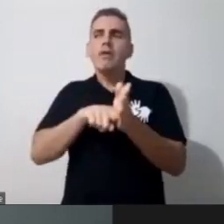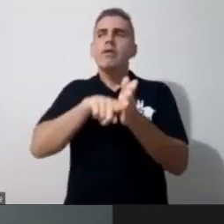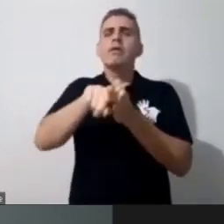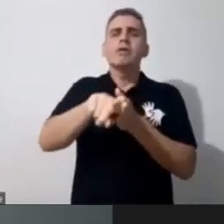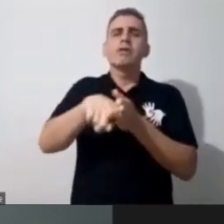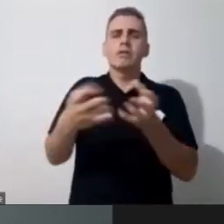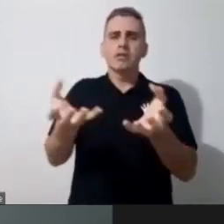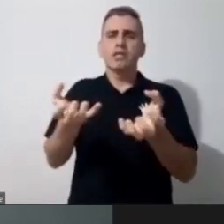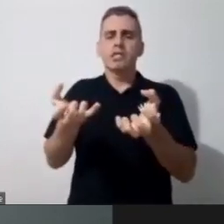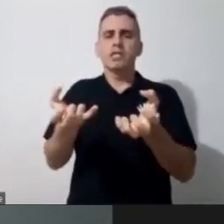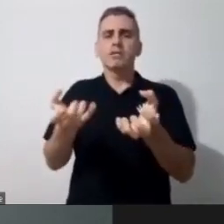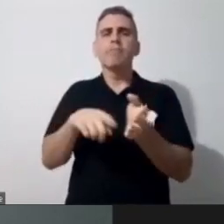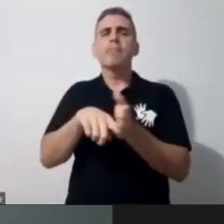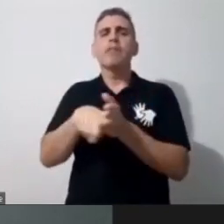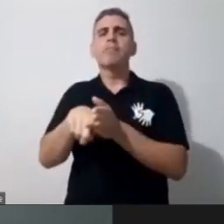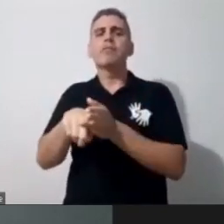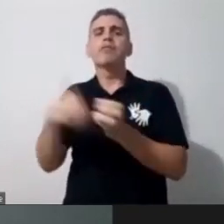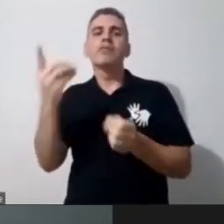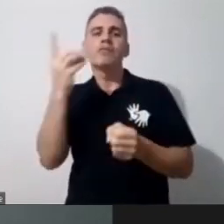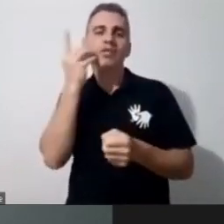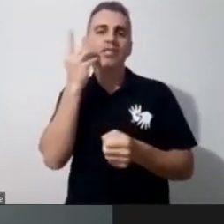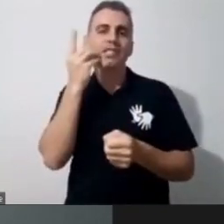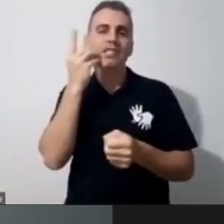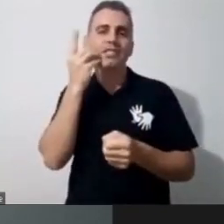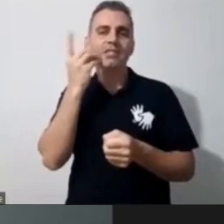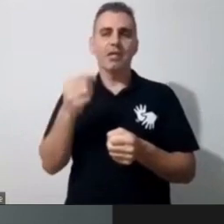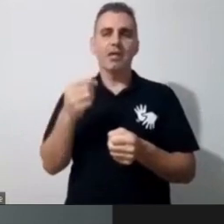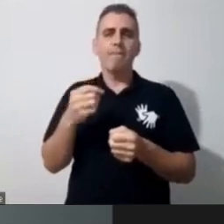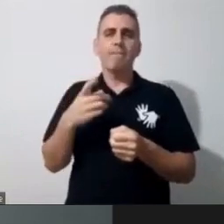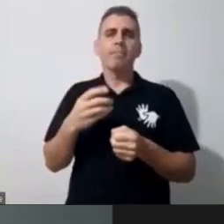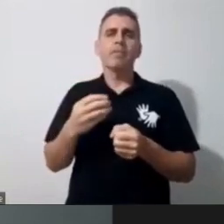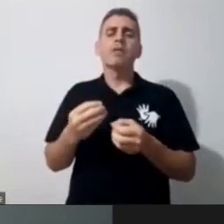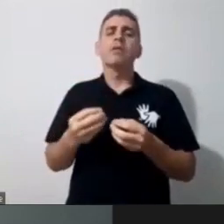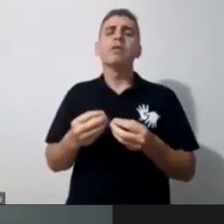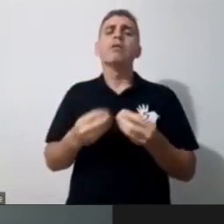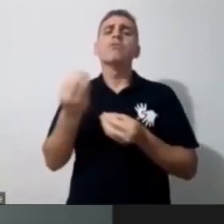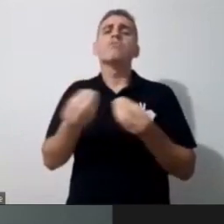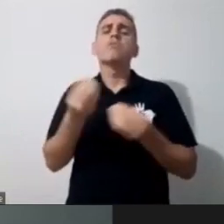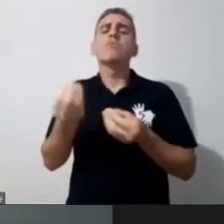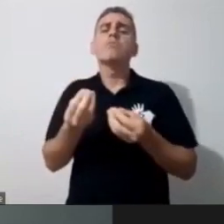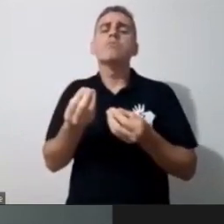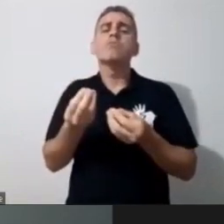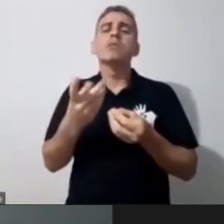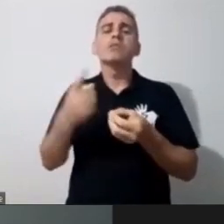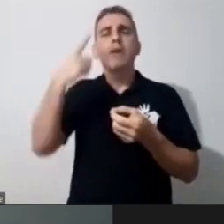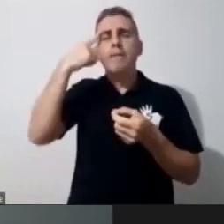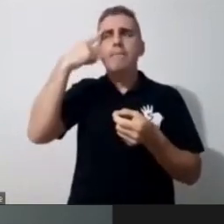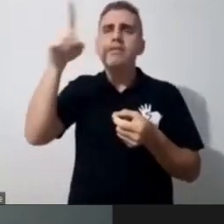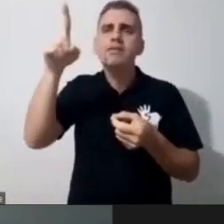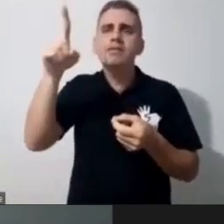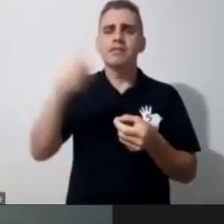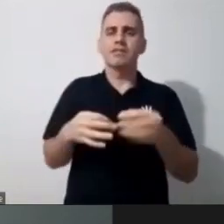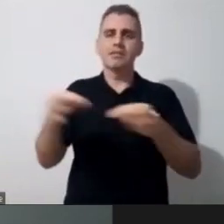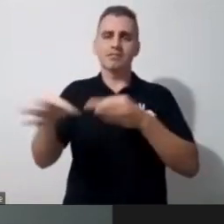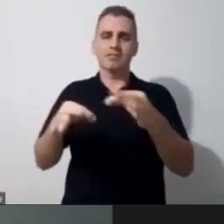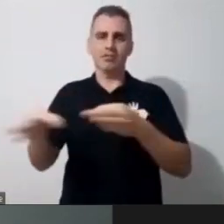Dani vai iniciar a fala de como pode ser pensado esse planejamento, partindo das possibilidades e